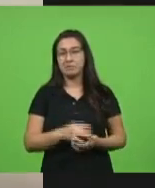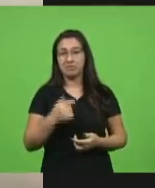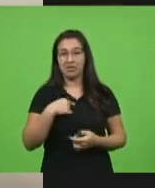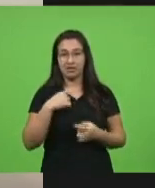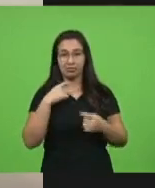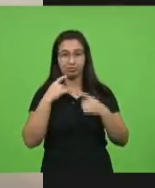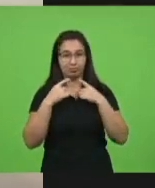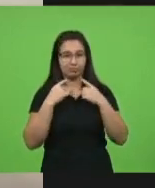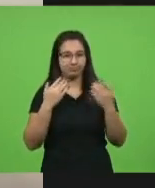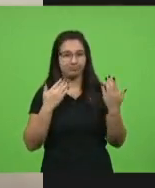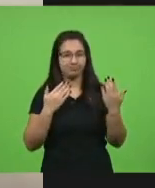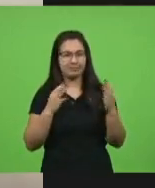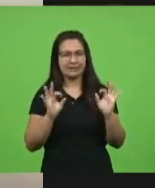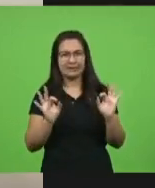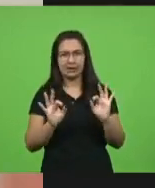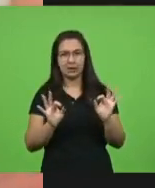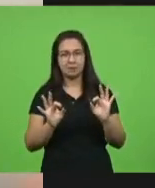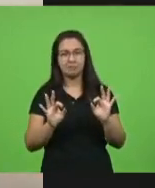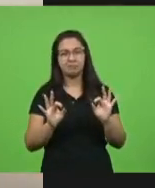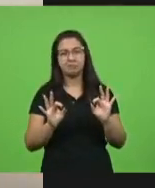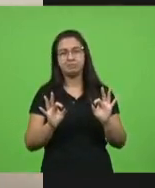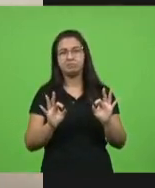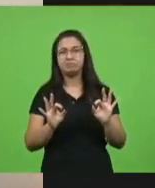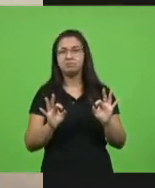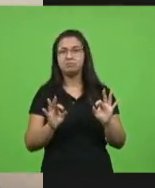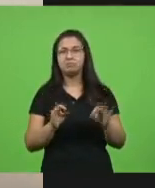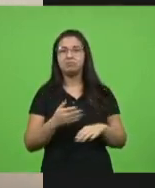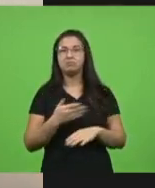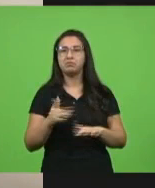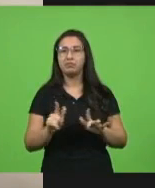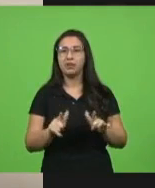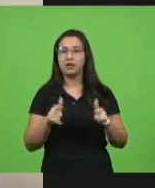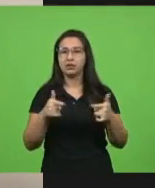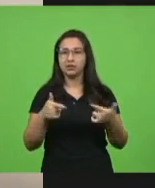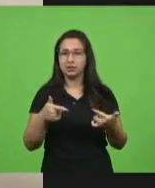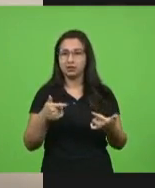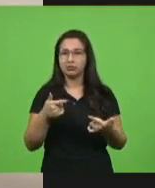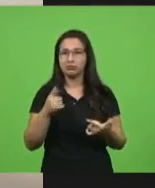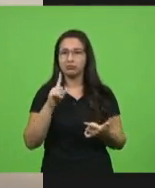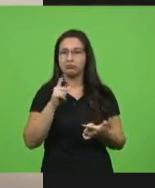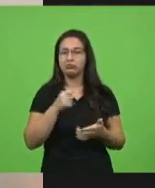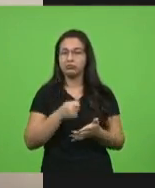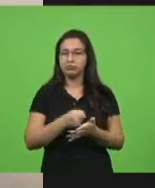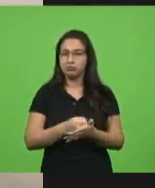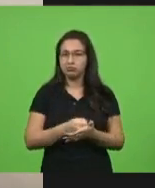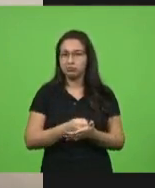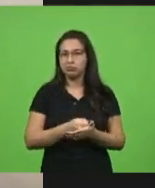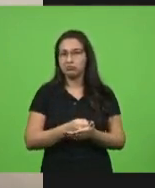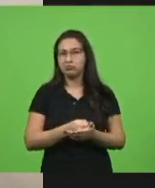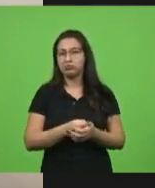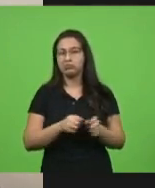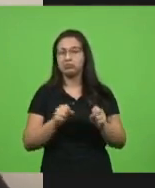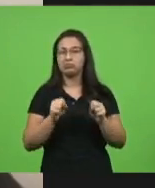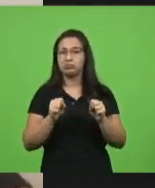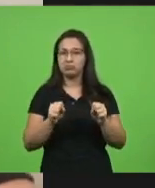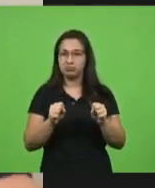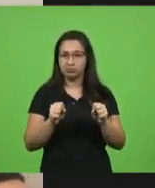de que as atitudes nossas é que poderão